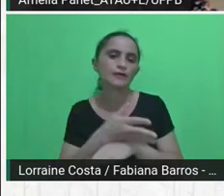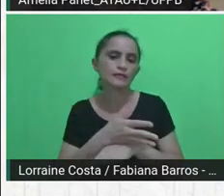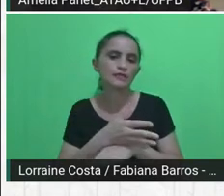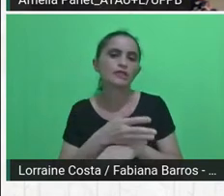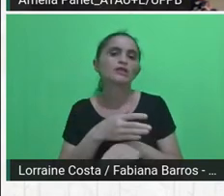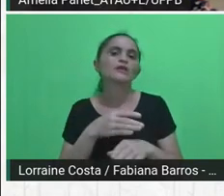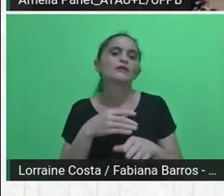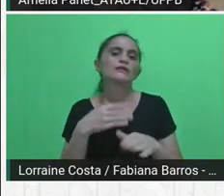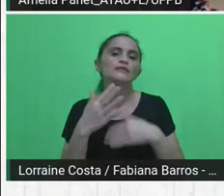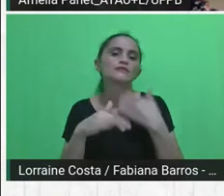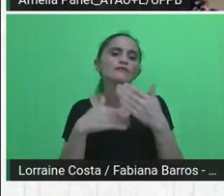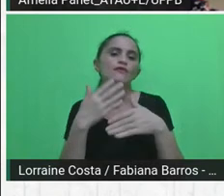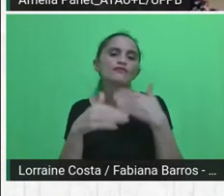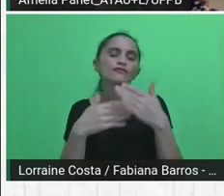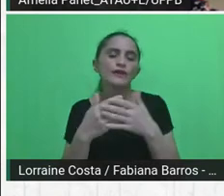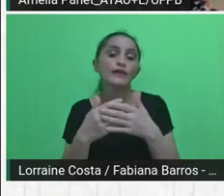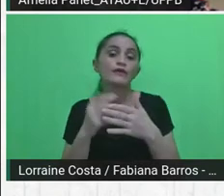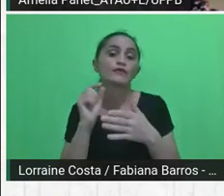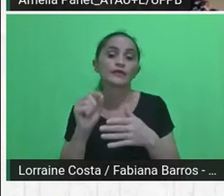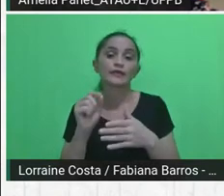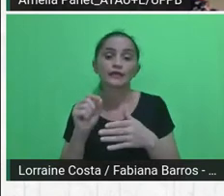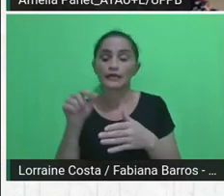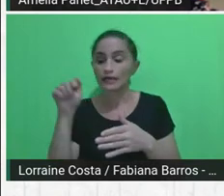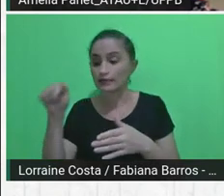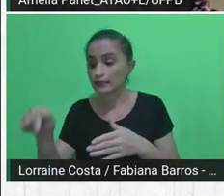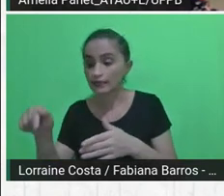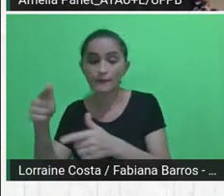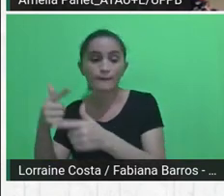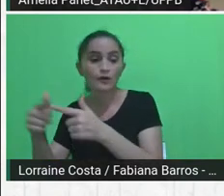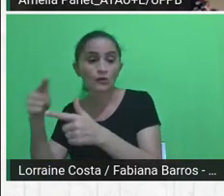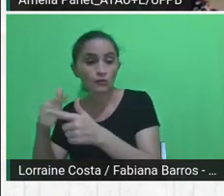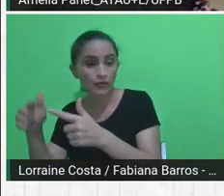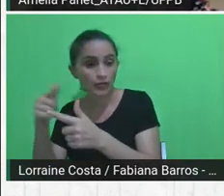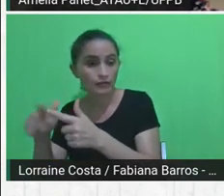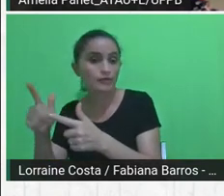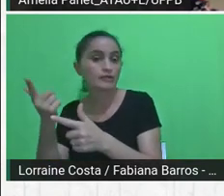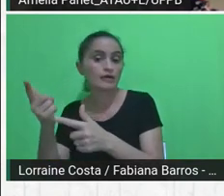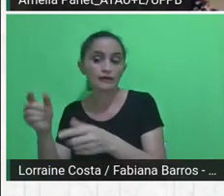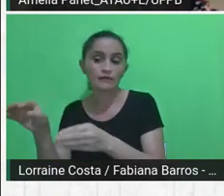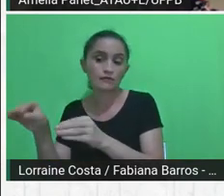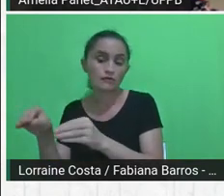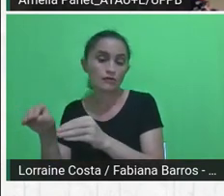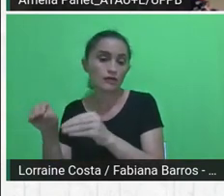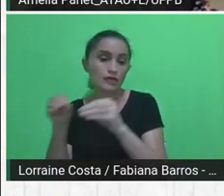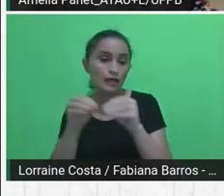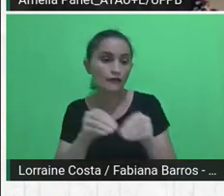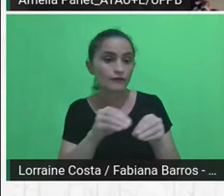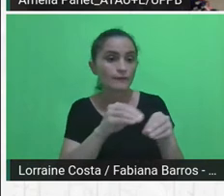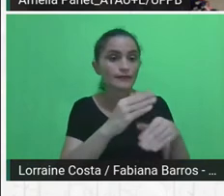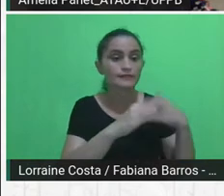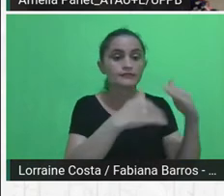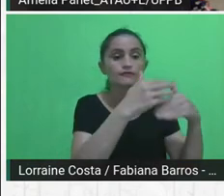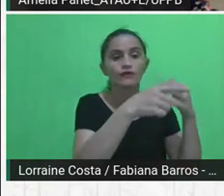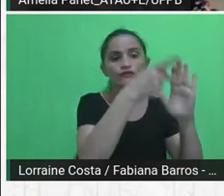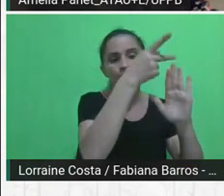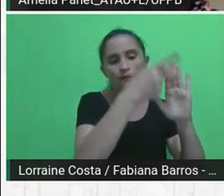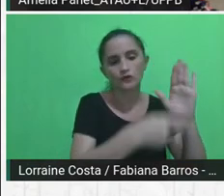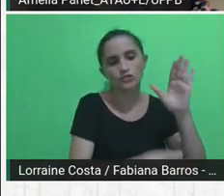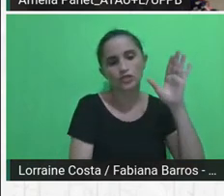problemáticas dos projetos que eles estão trabalhando. Então, está se trabalhando a construção do projeto